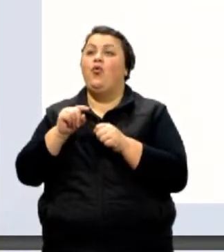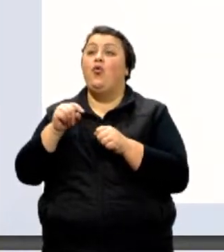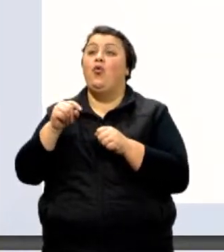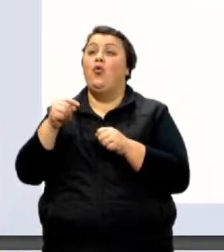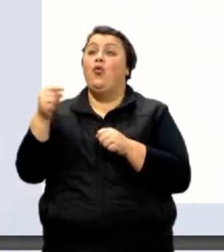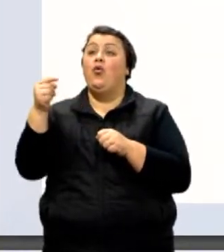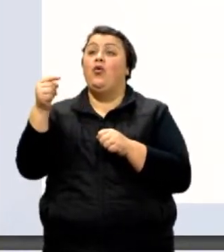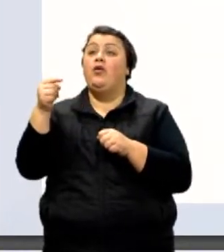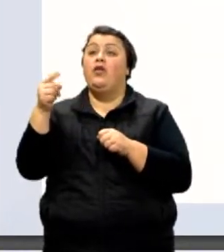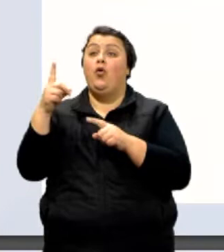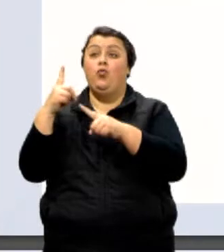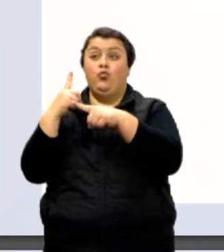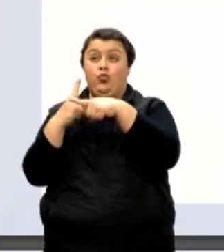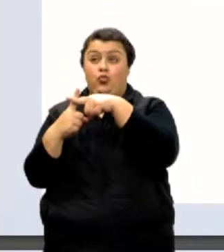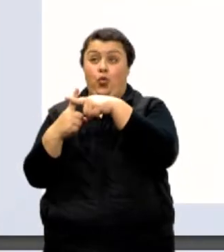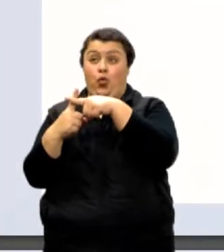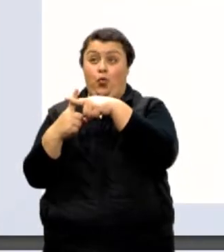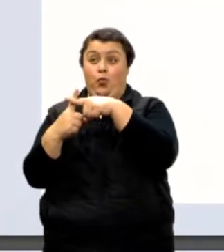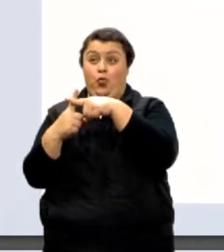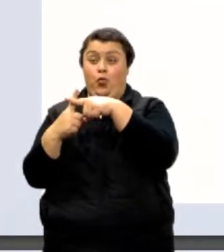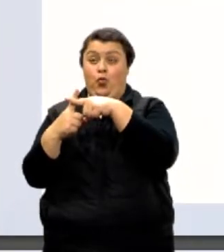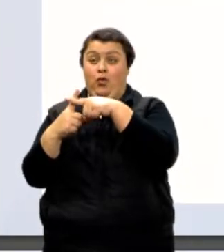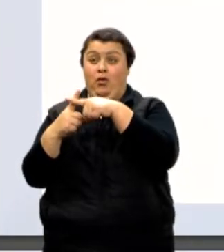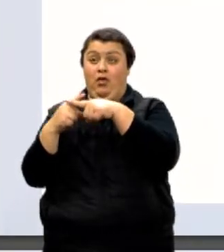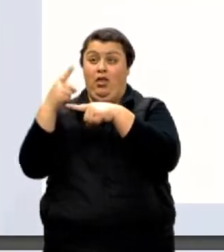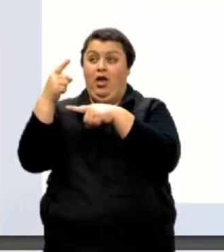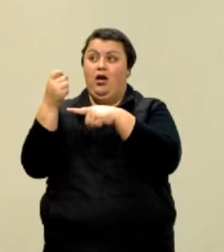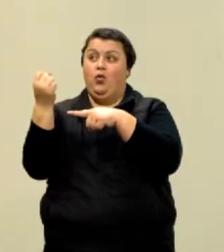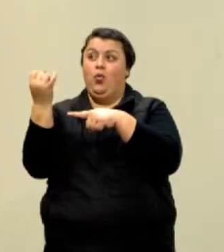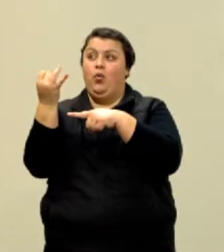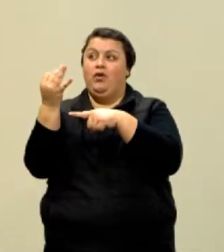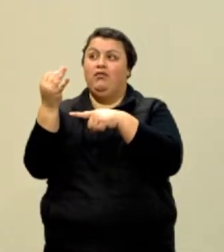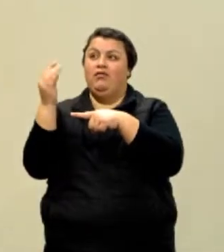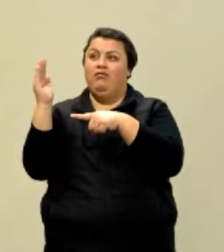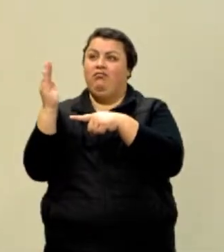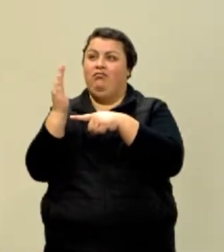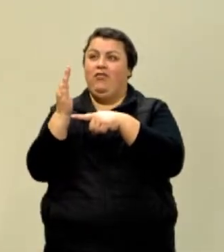expoente. Ok? Somo o número de casas que eu desloquei.